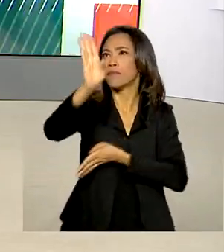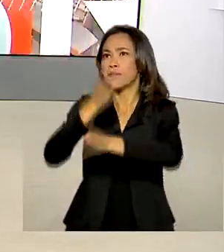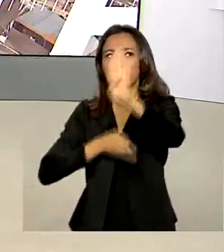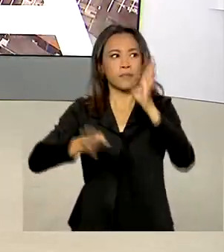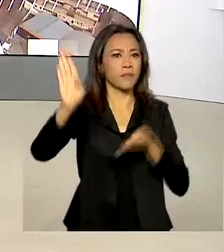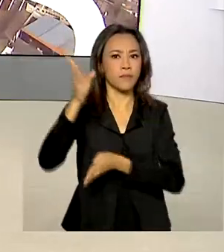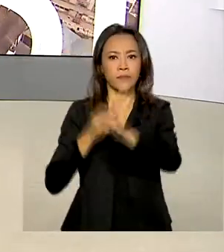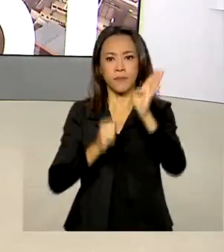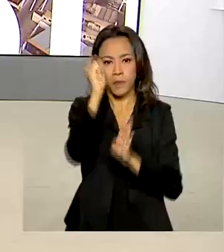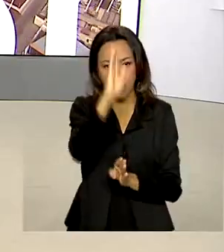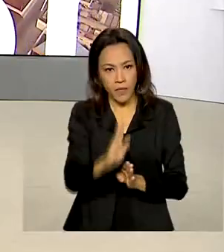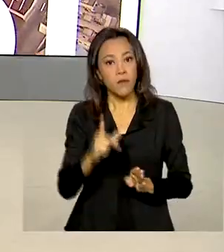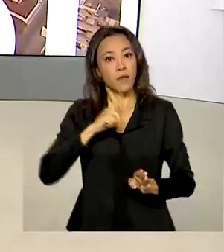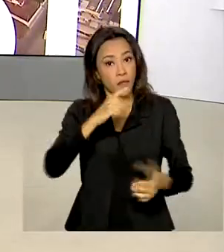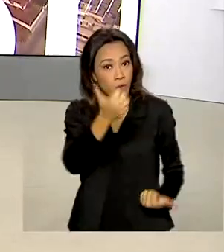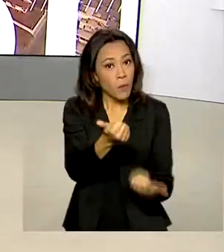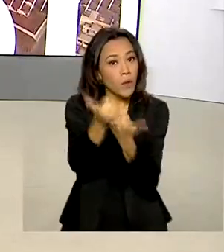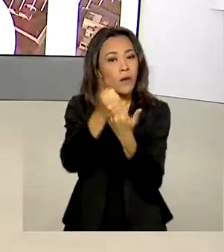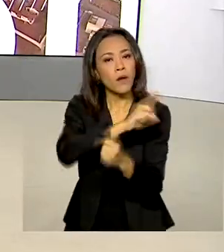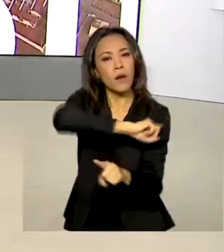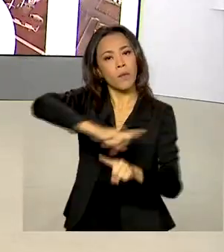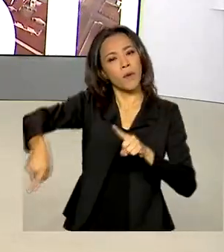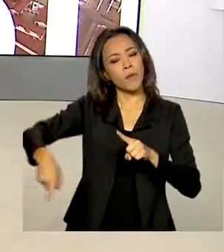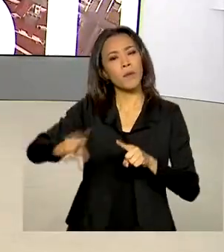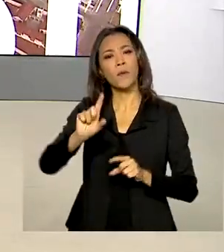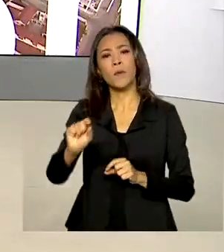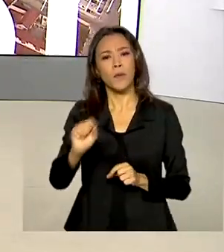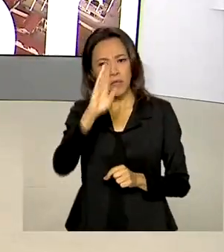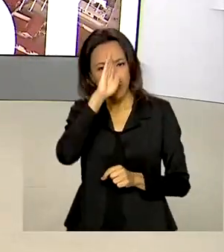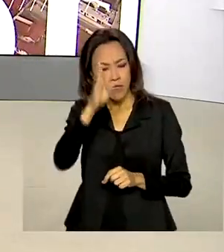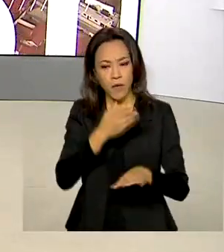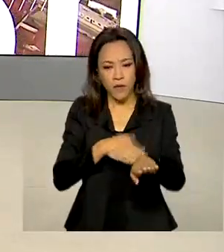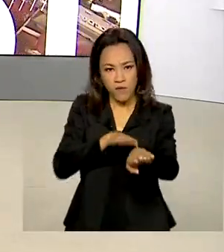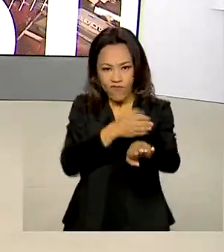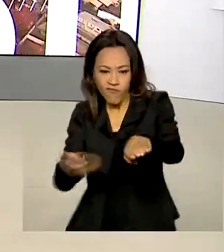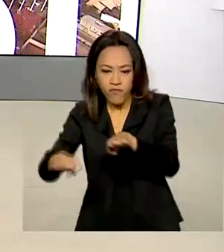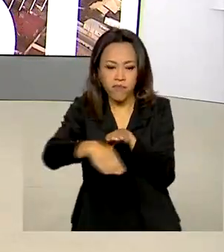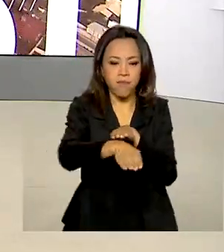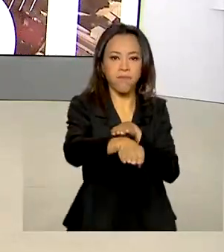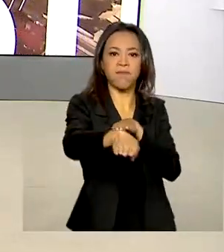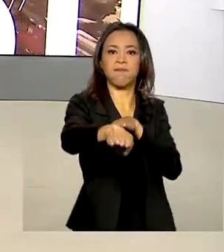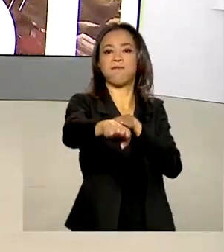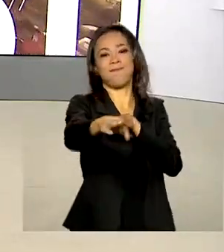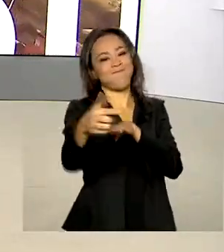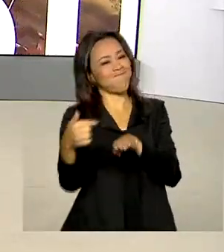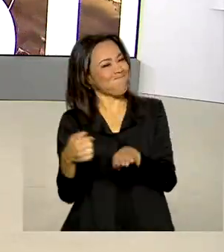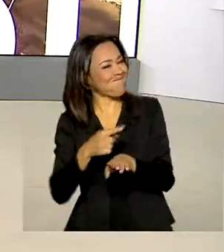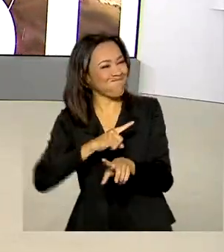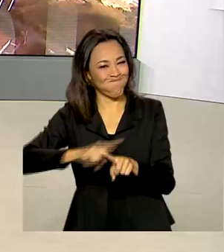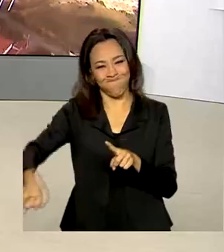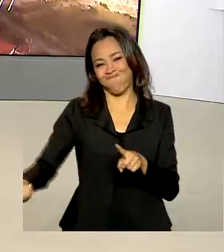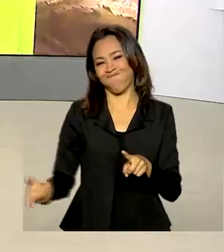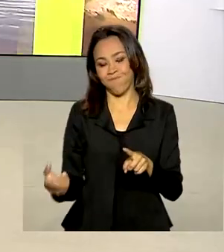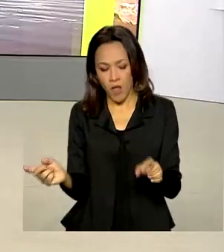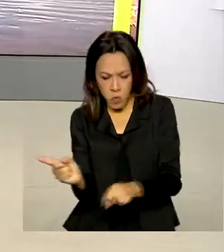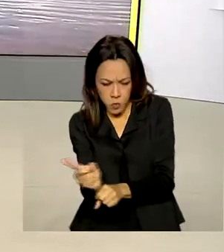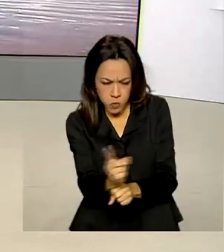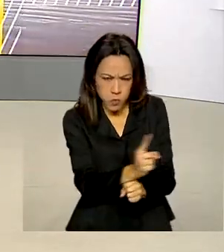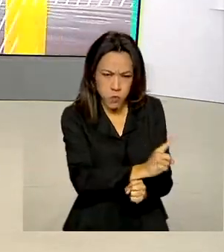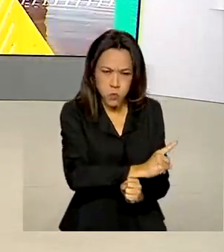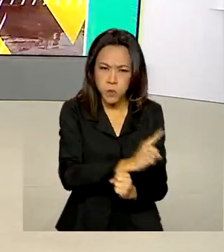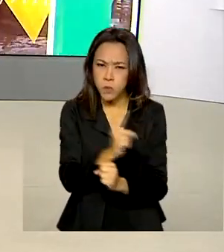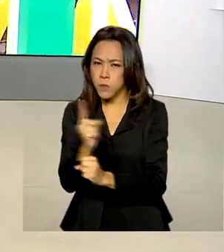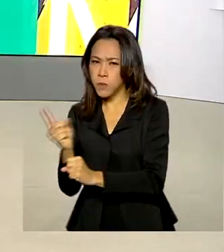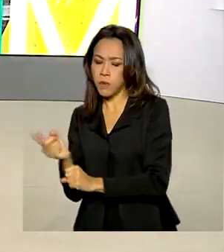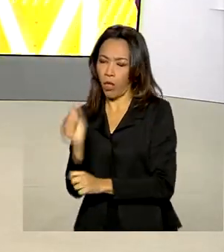Haverá um reforço do efetivo para coibir as principais infrações, como ultrapassagens proibidas, excesso de velocidade